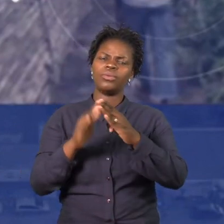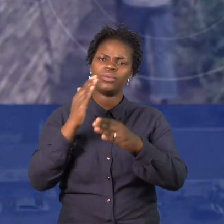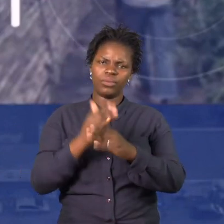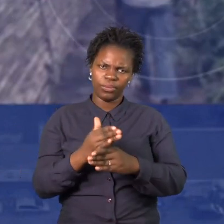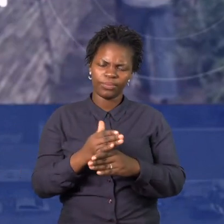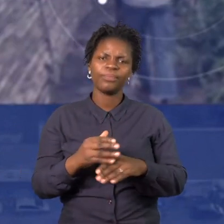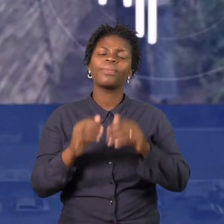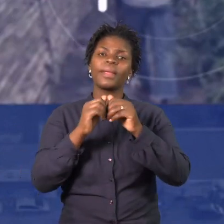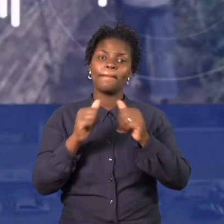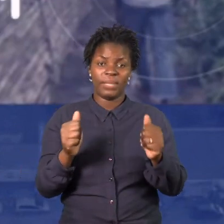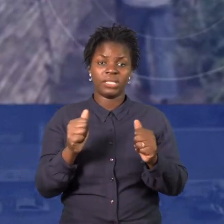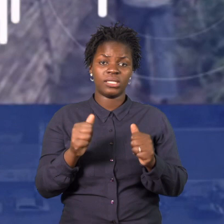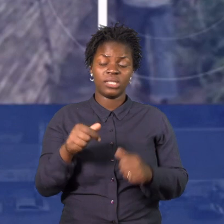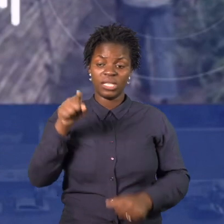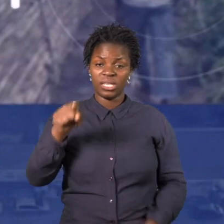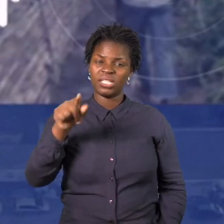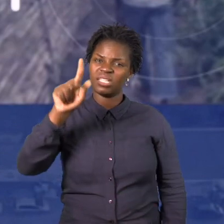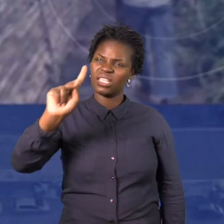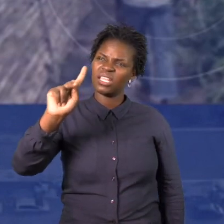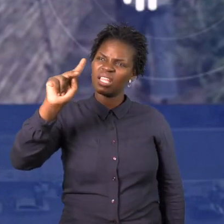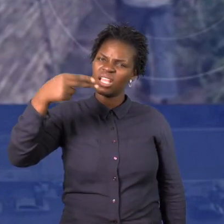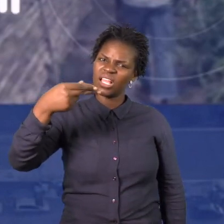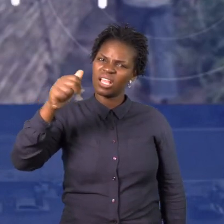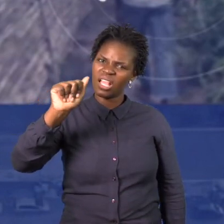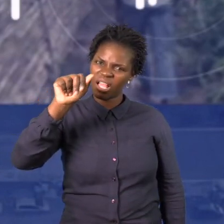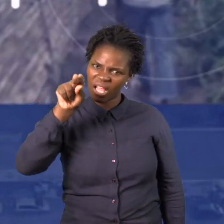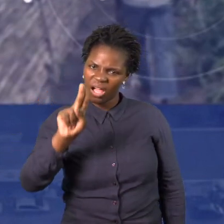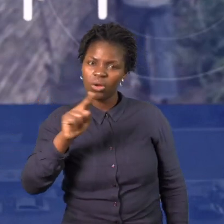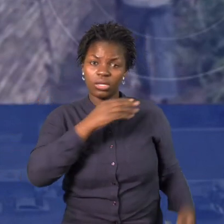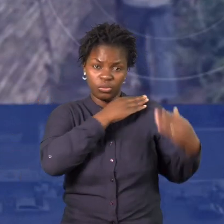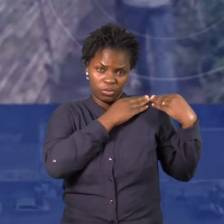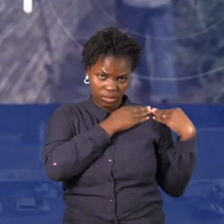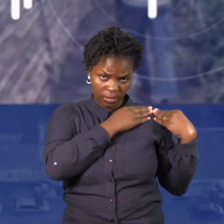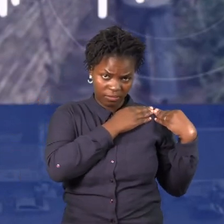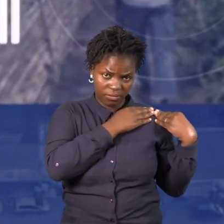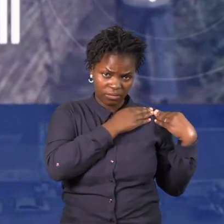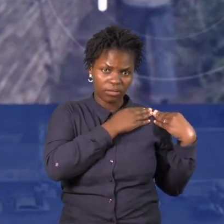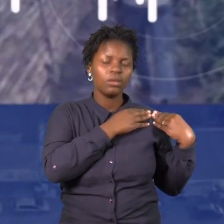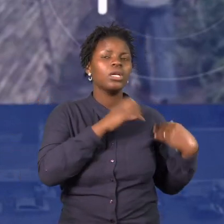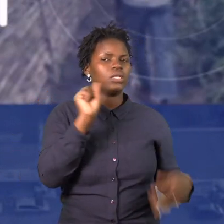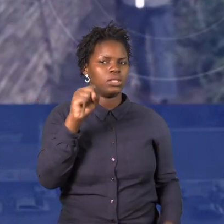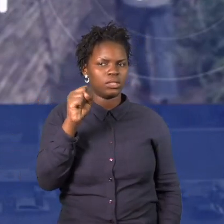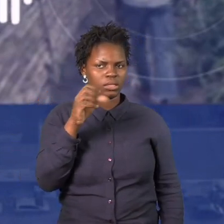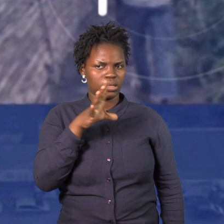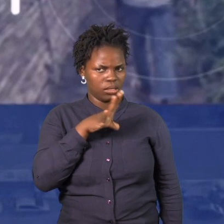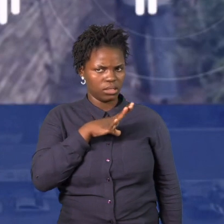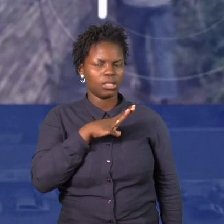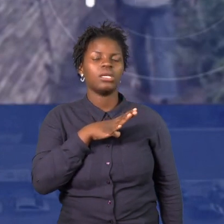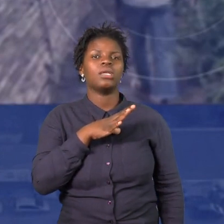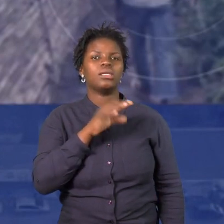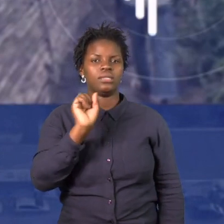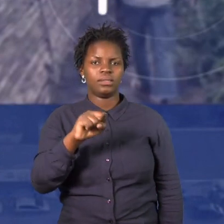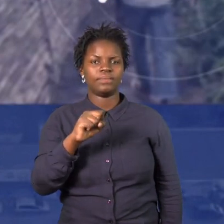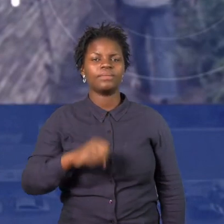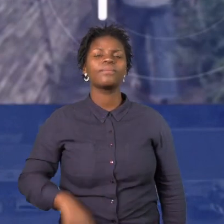Agora, se ele vai meter betão, mete betão, os homens não põem botas. é com nós vamos lá ver. A gente vai lá ver se o